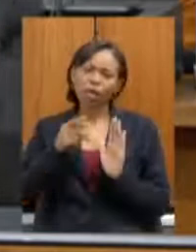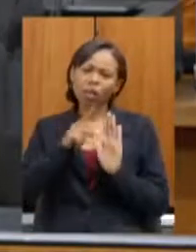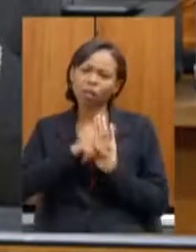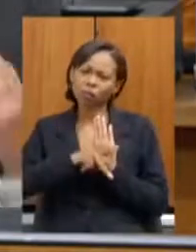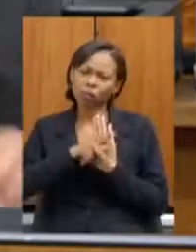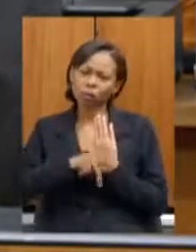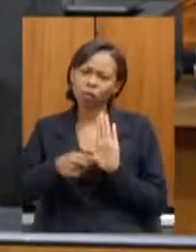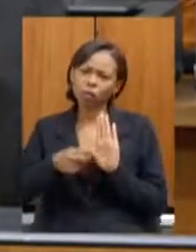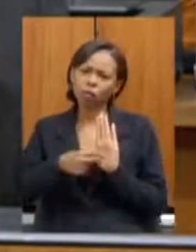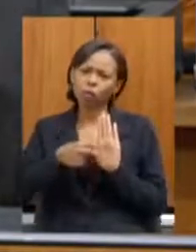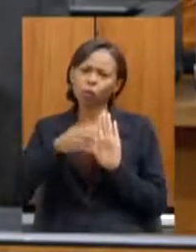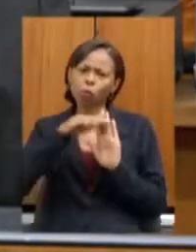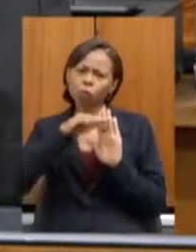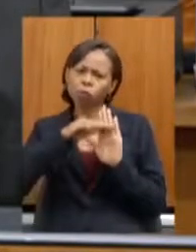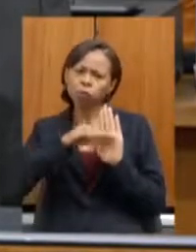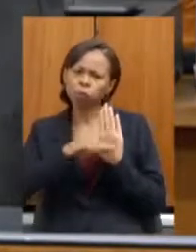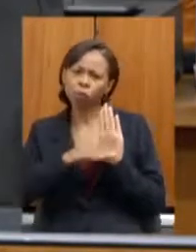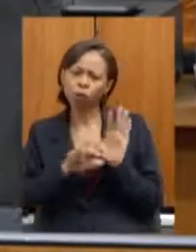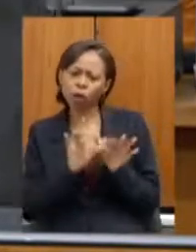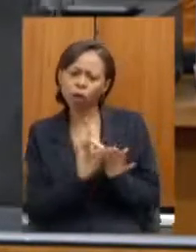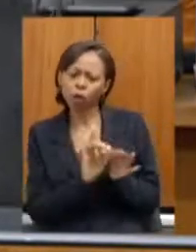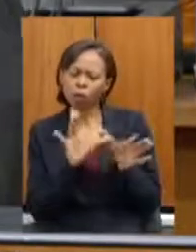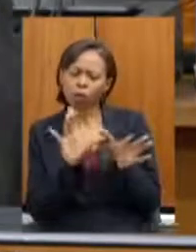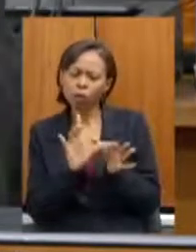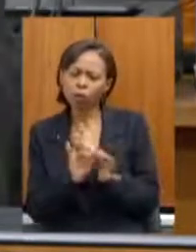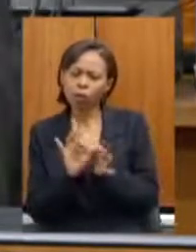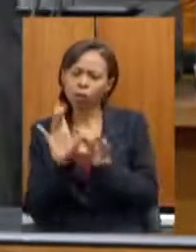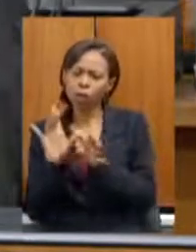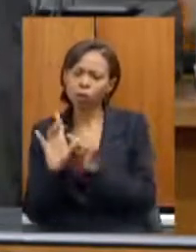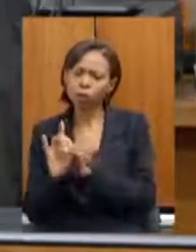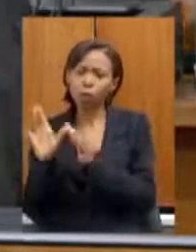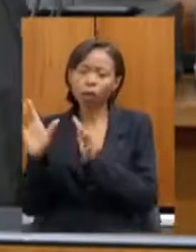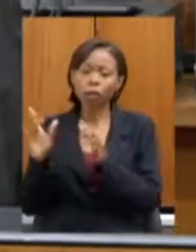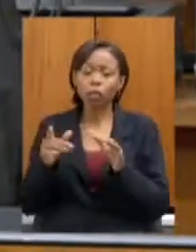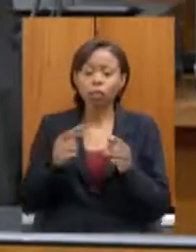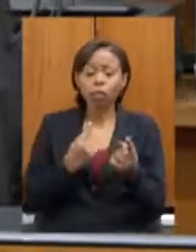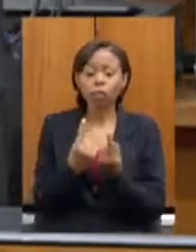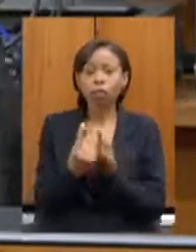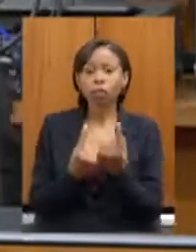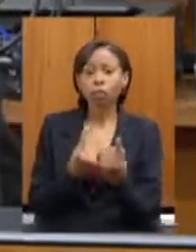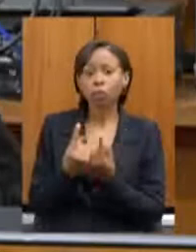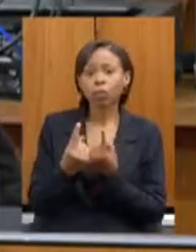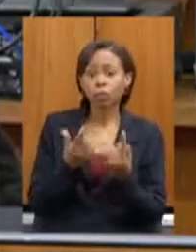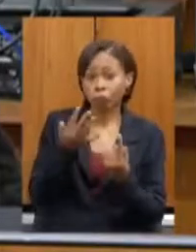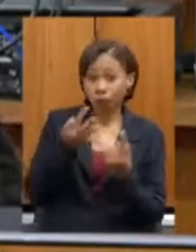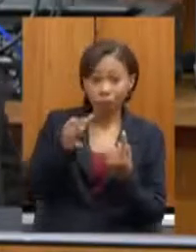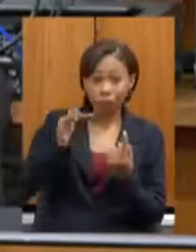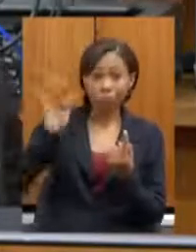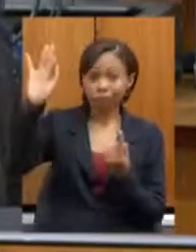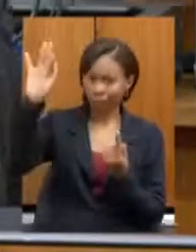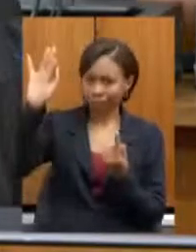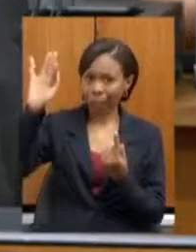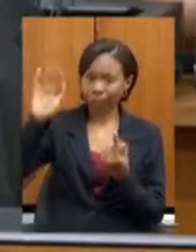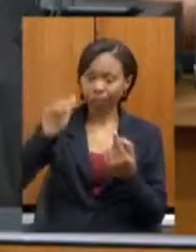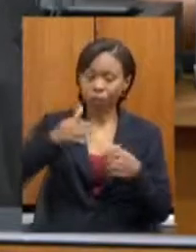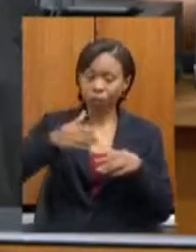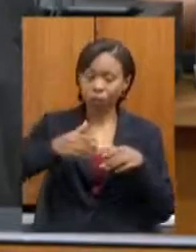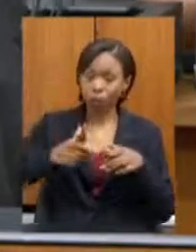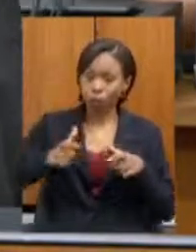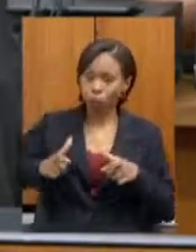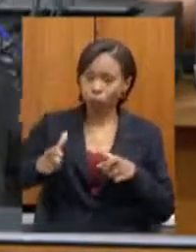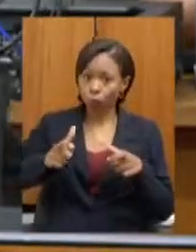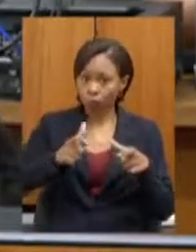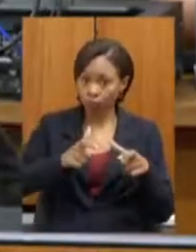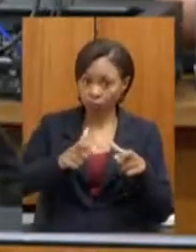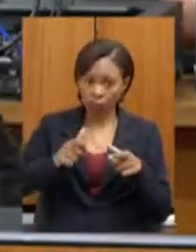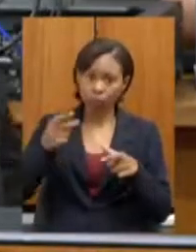concessões de rodovias, de trechos federais para o Estado de Minas Gerais. alguns deputados têm me perguntado,